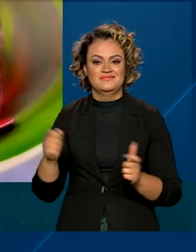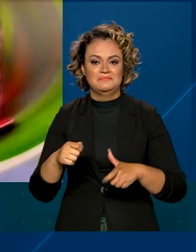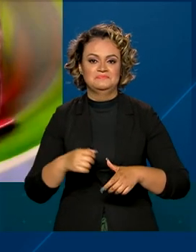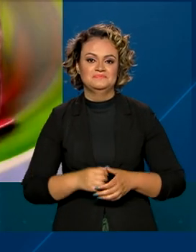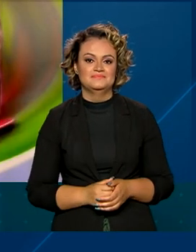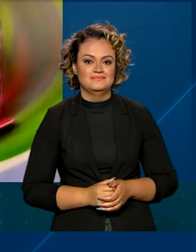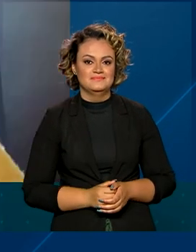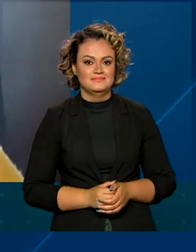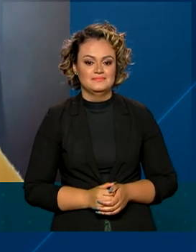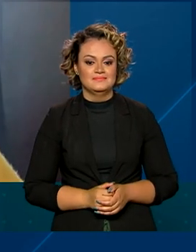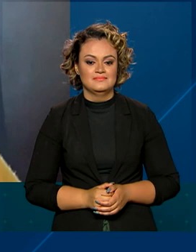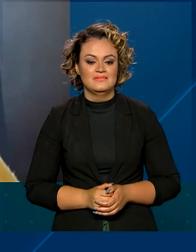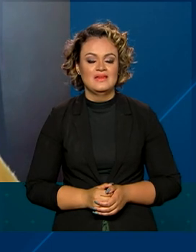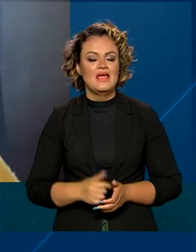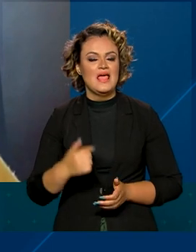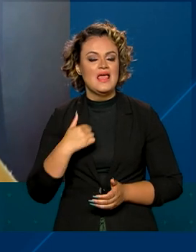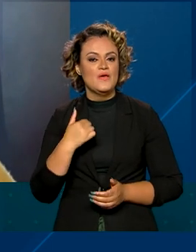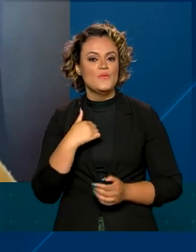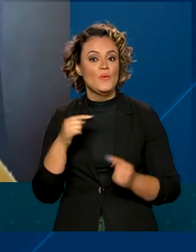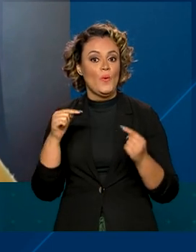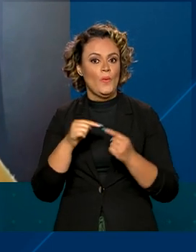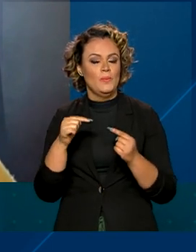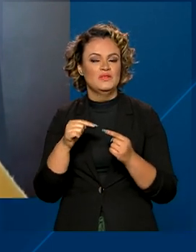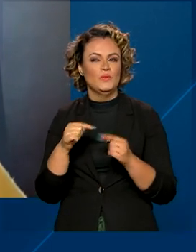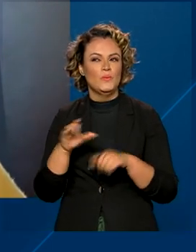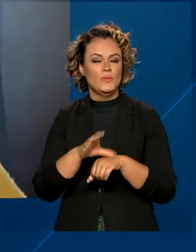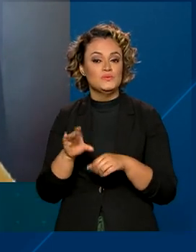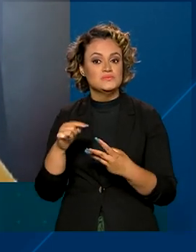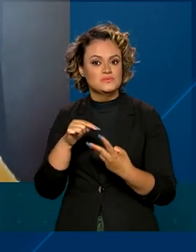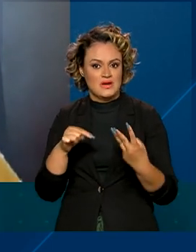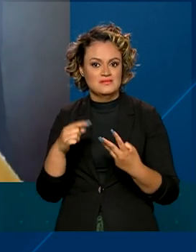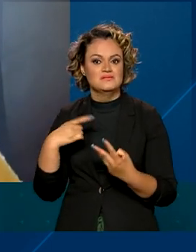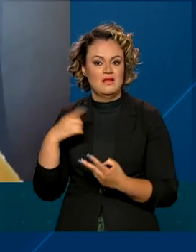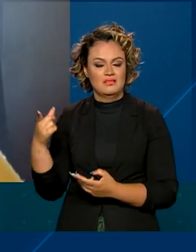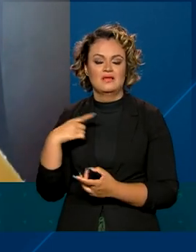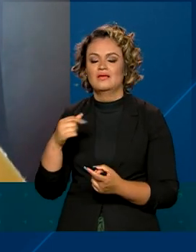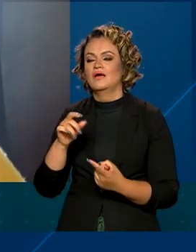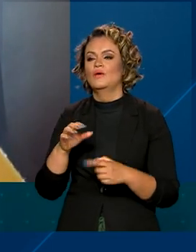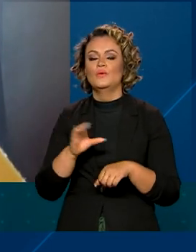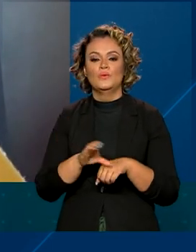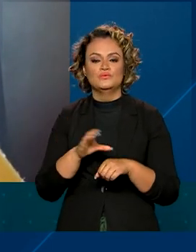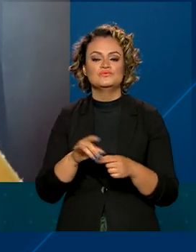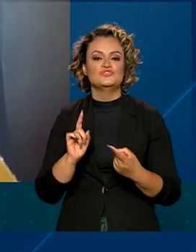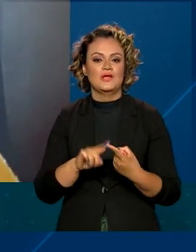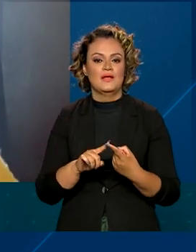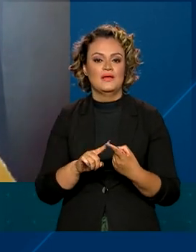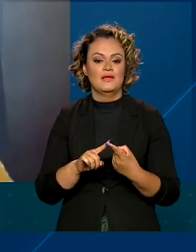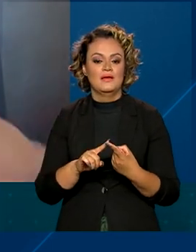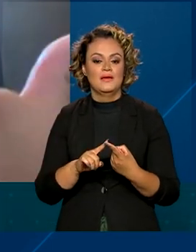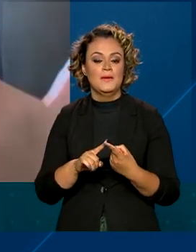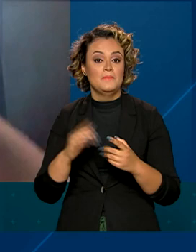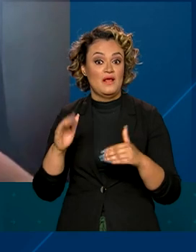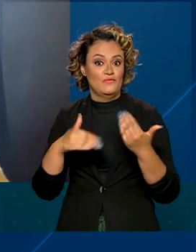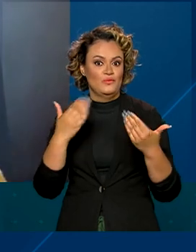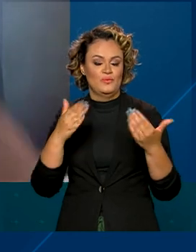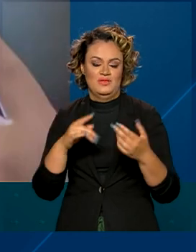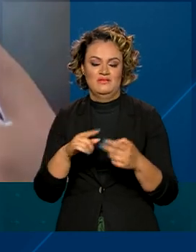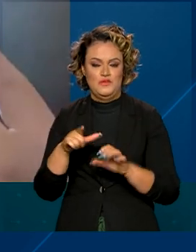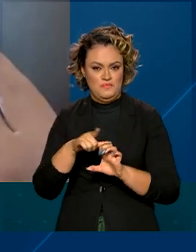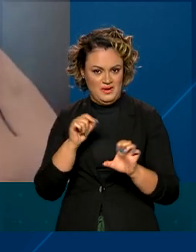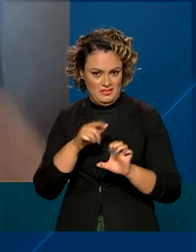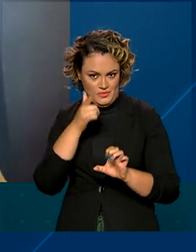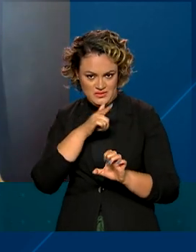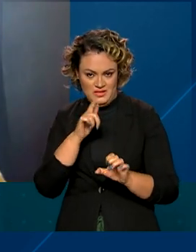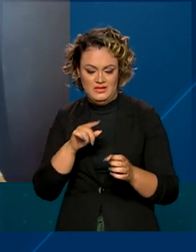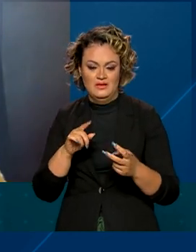financiamentos. Eu me identifiquei com três cursos que são oferecidos, que são eles. Pronto para crescer, empreender com